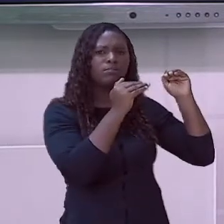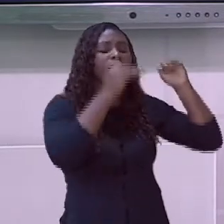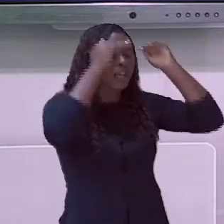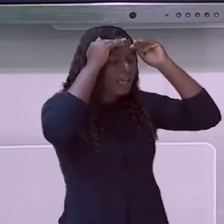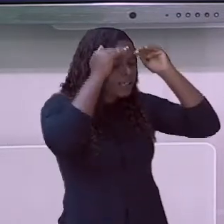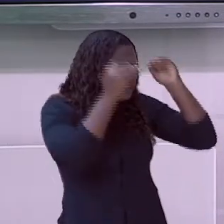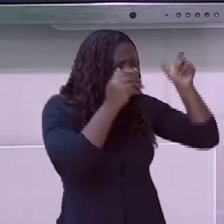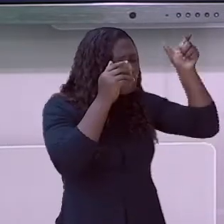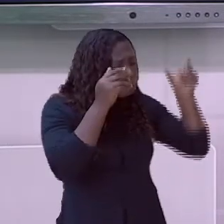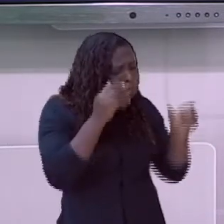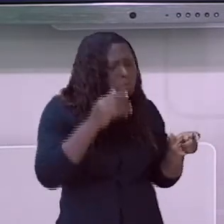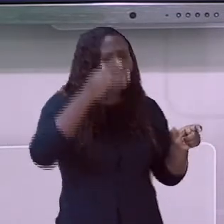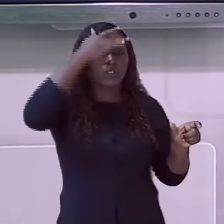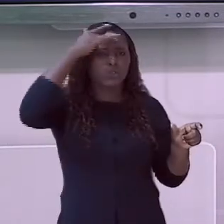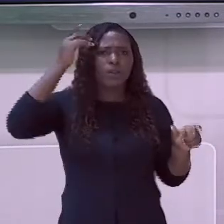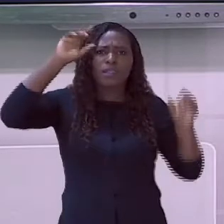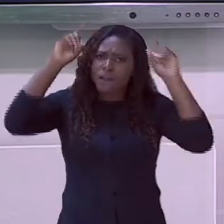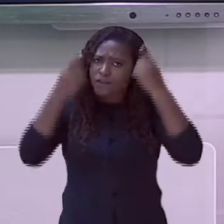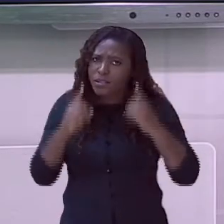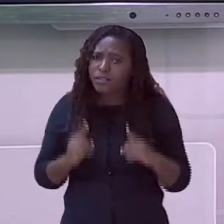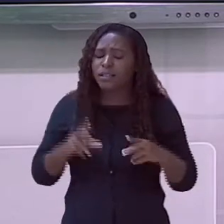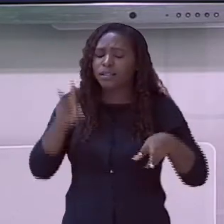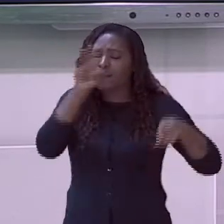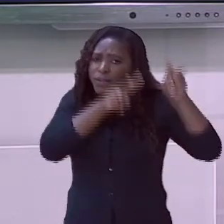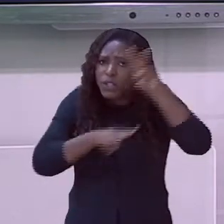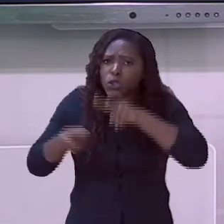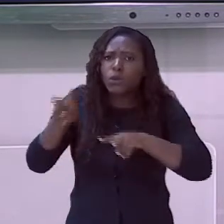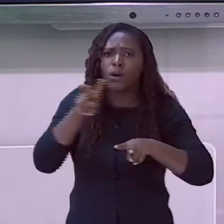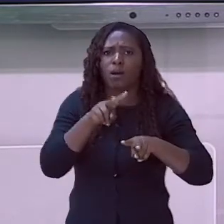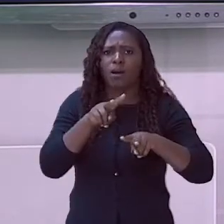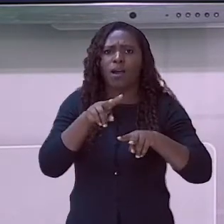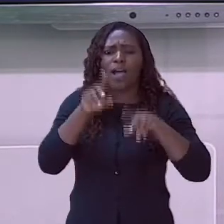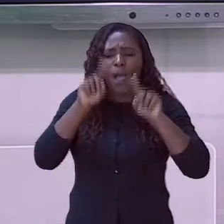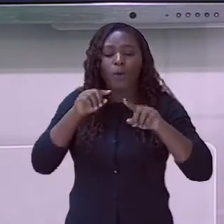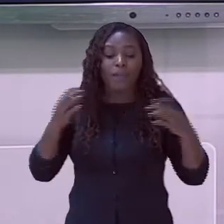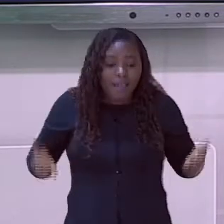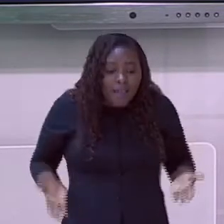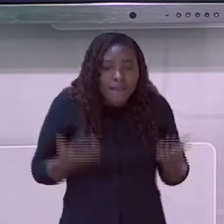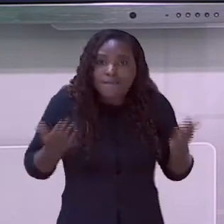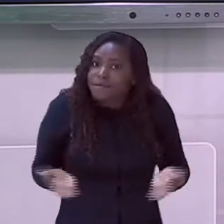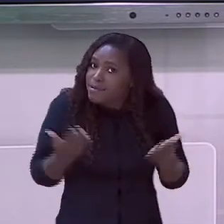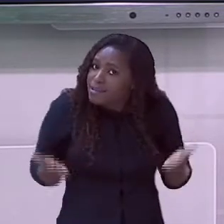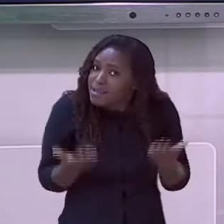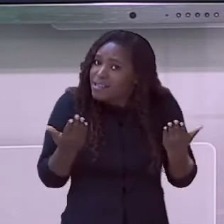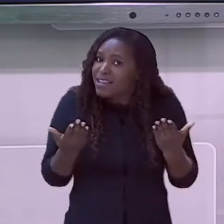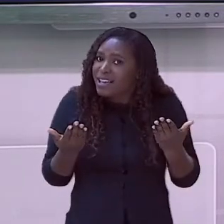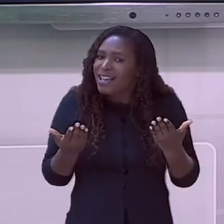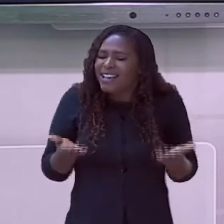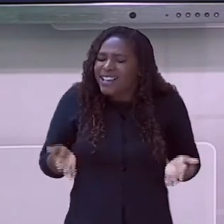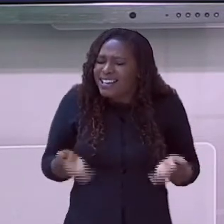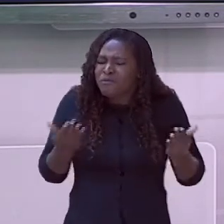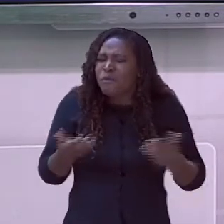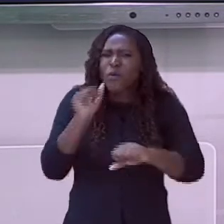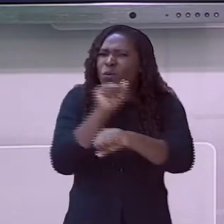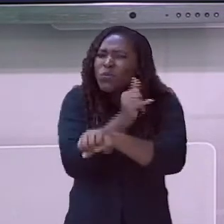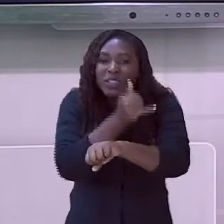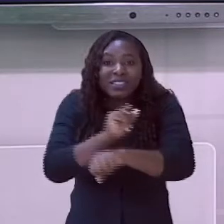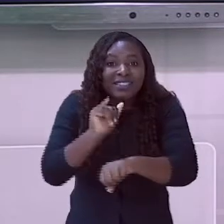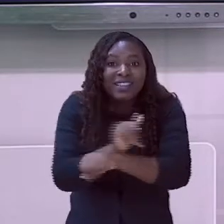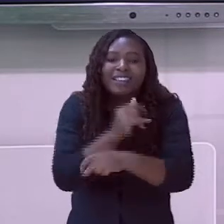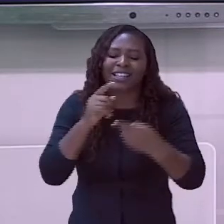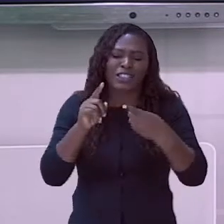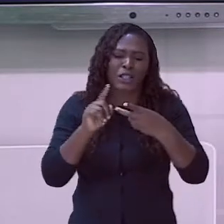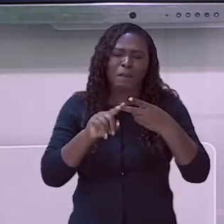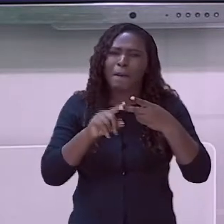o respeito ao deficiente visual é o grande motivador e impulsionador de estratégias, de planos de